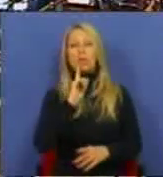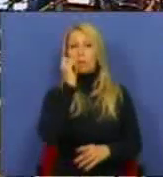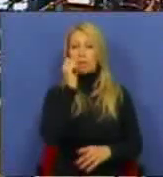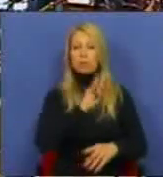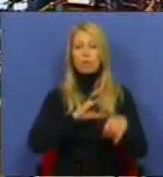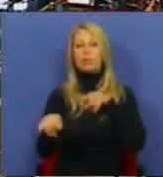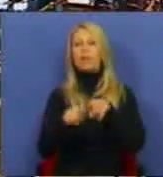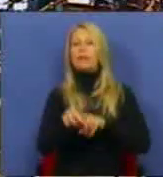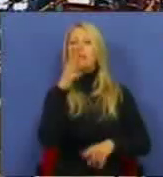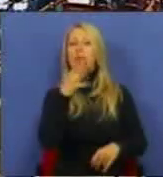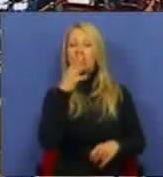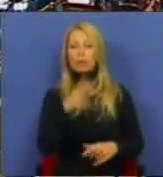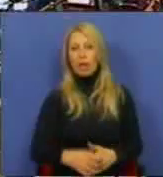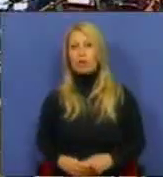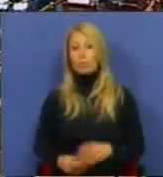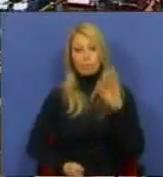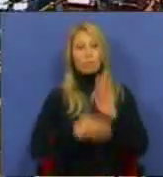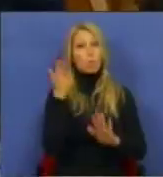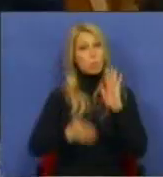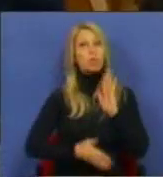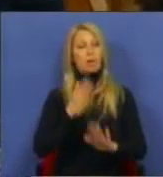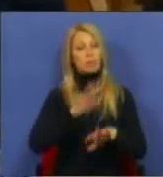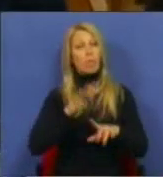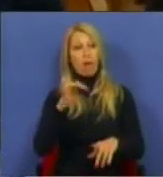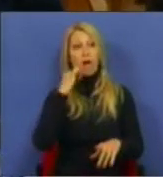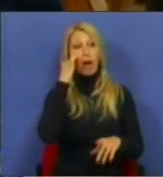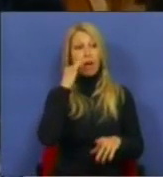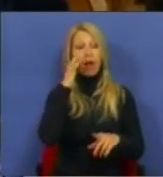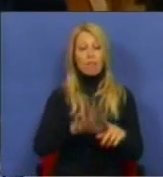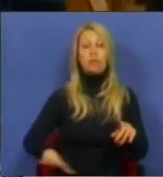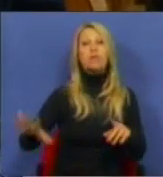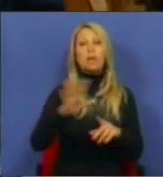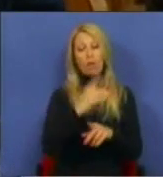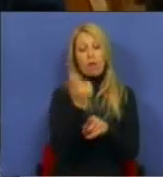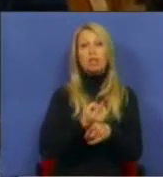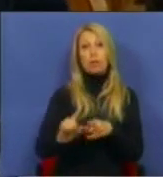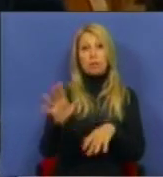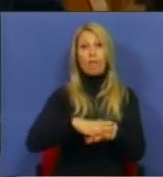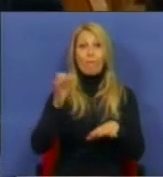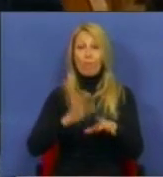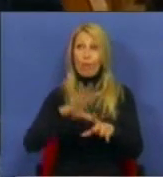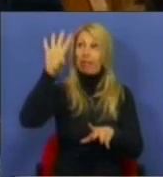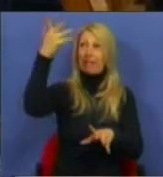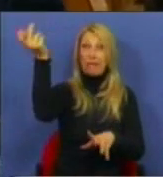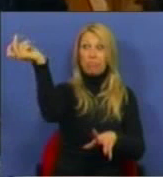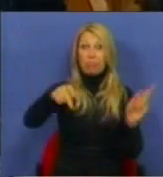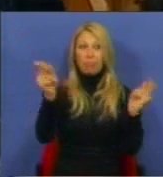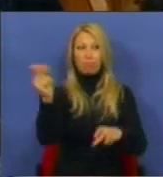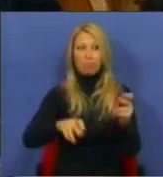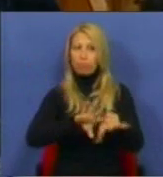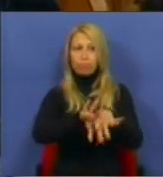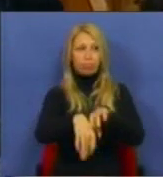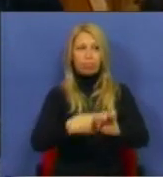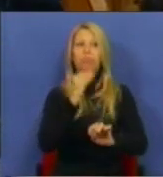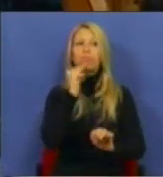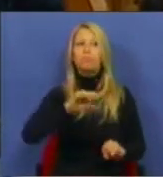Deputados. A urgência e a gravidade do conjunto das situações de exceção resultantes das intempérias que assolaram a região